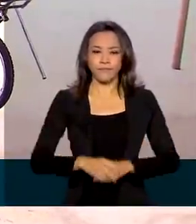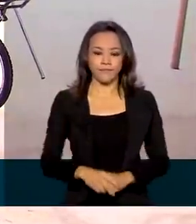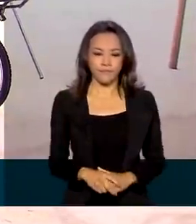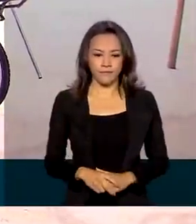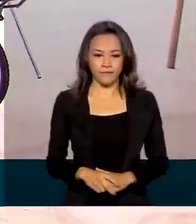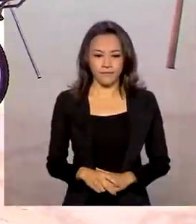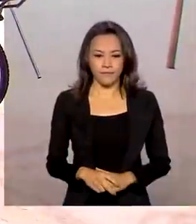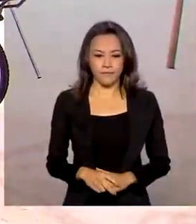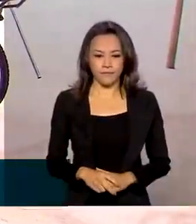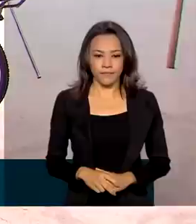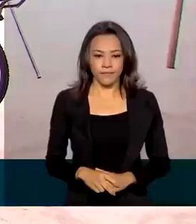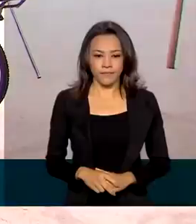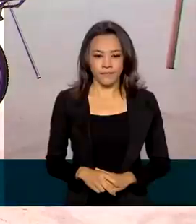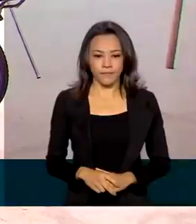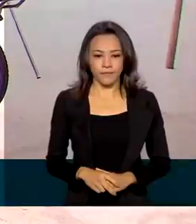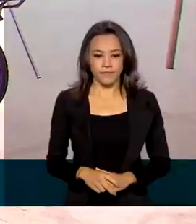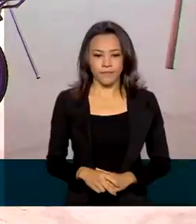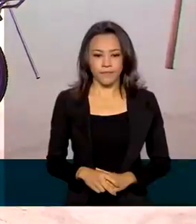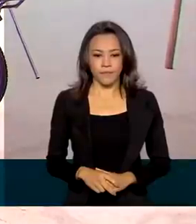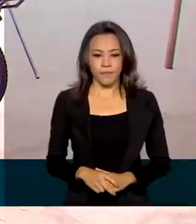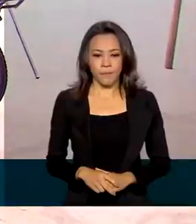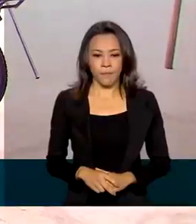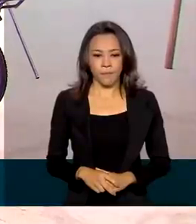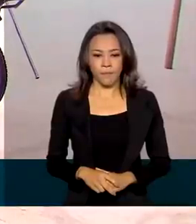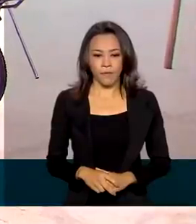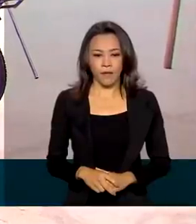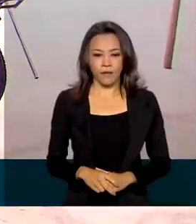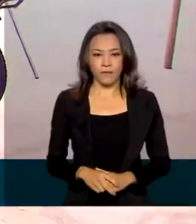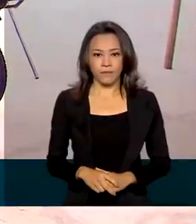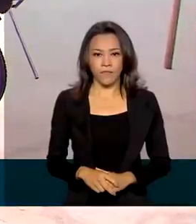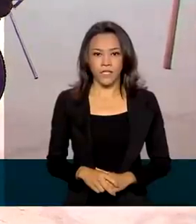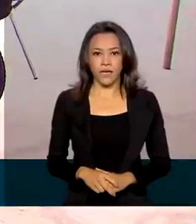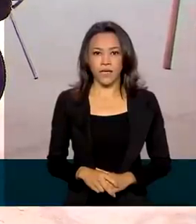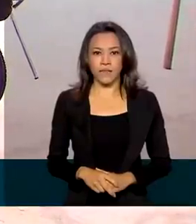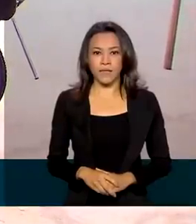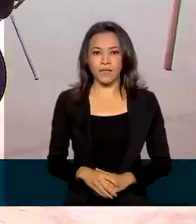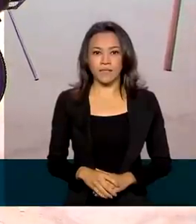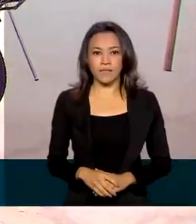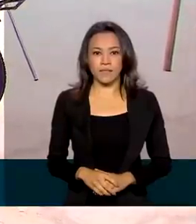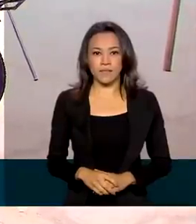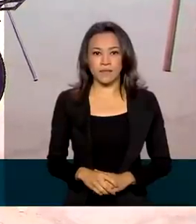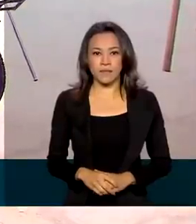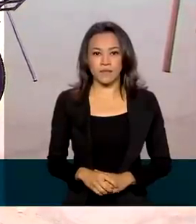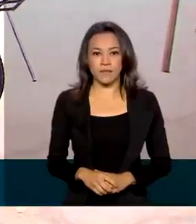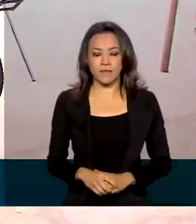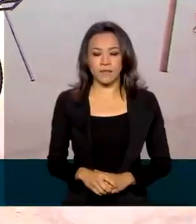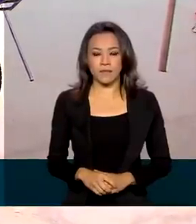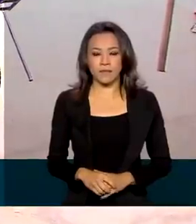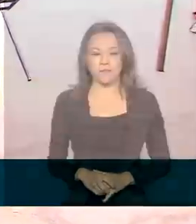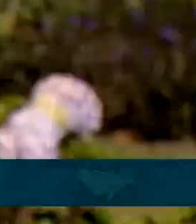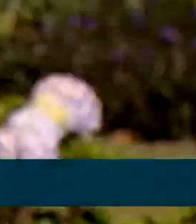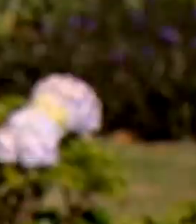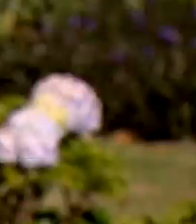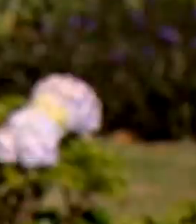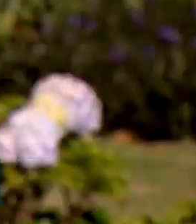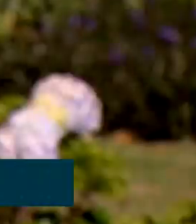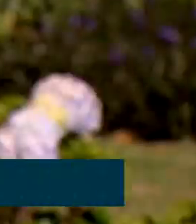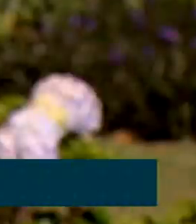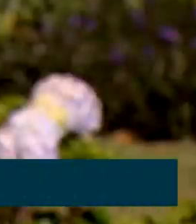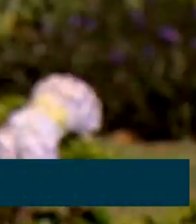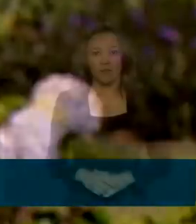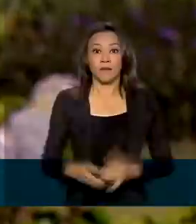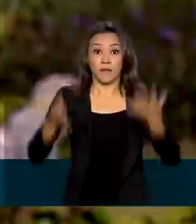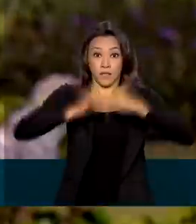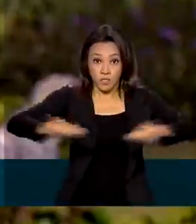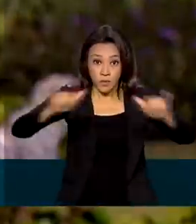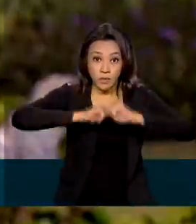ajudar todas as pessoas com deficiência, com mobilidade reduzida. E a acessibilidade é para todos. A distribuição